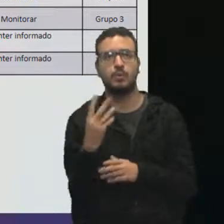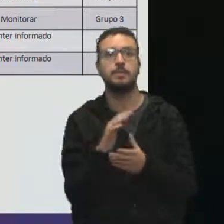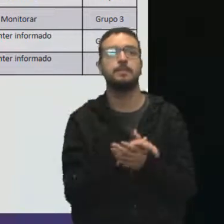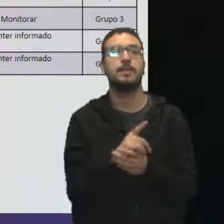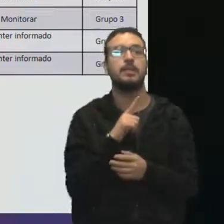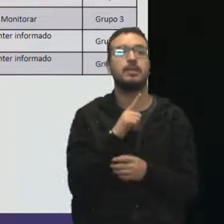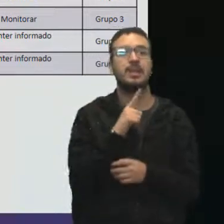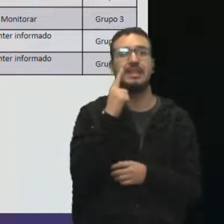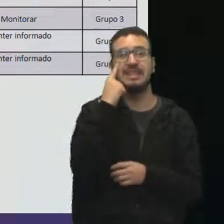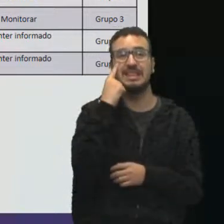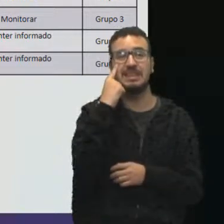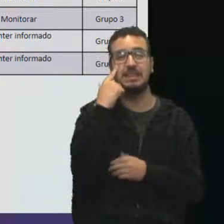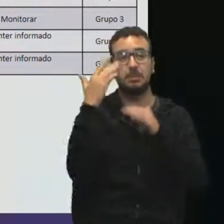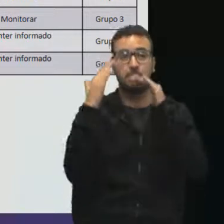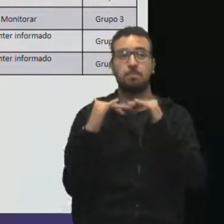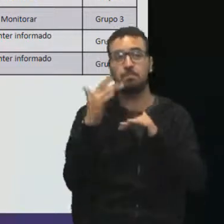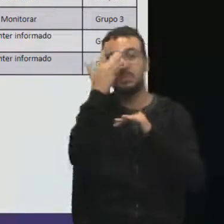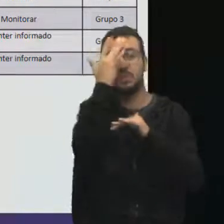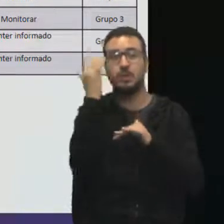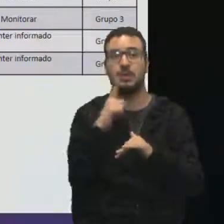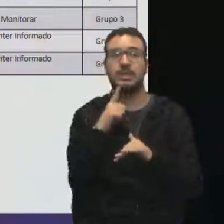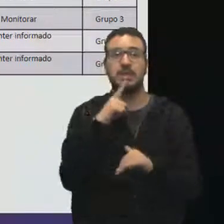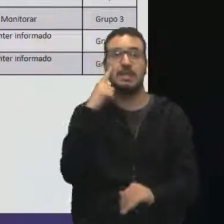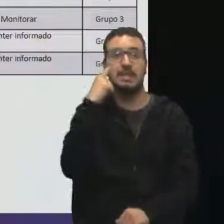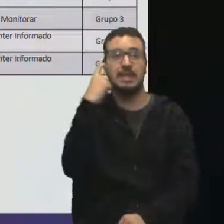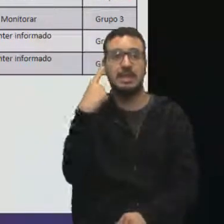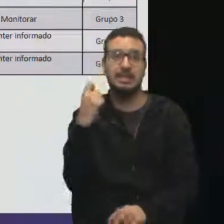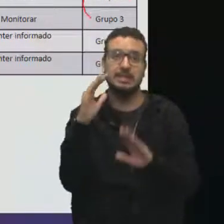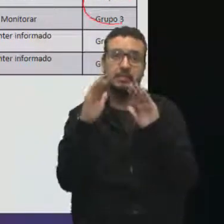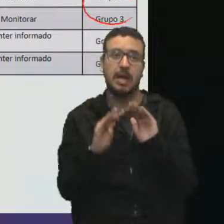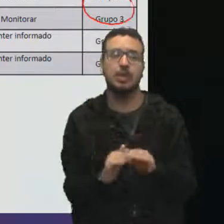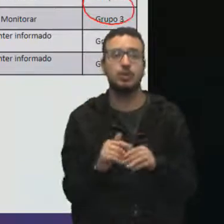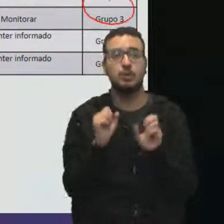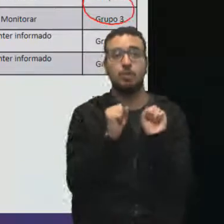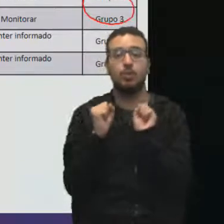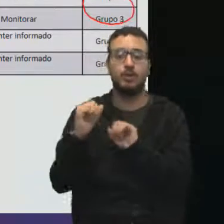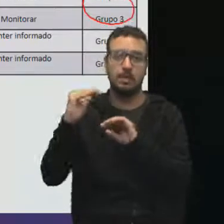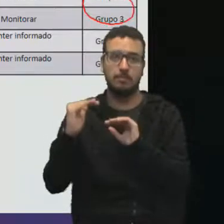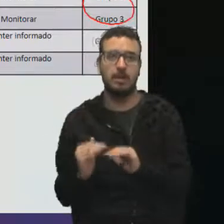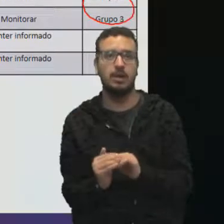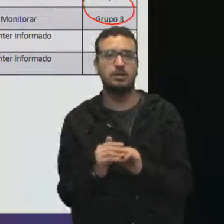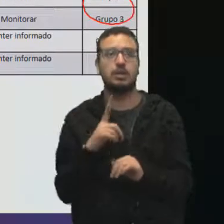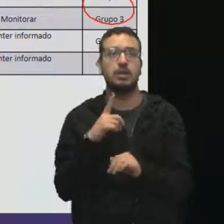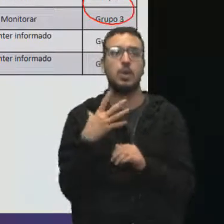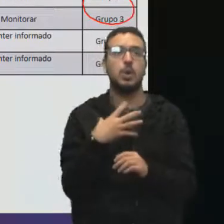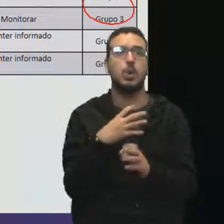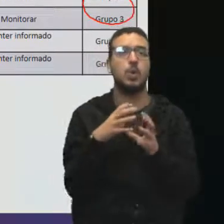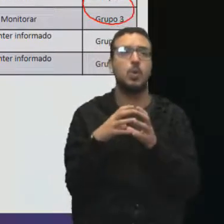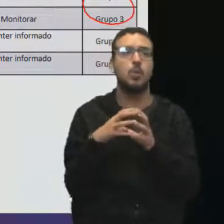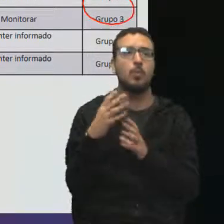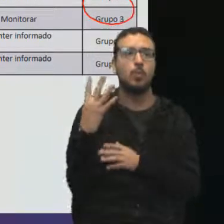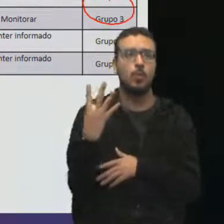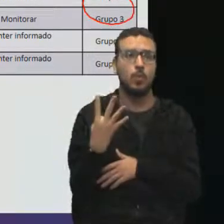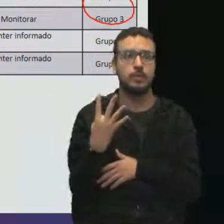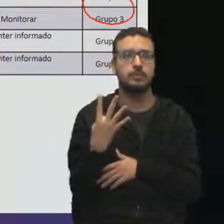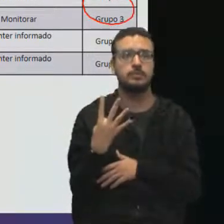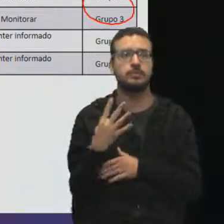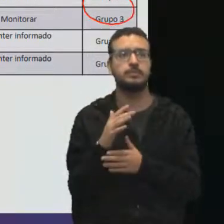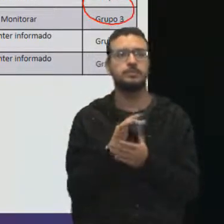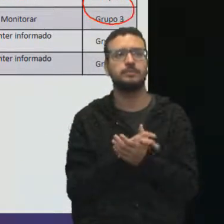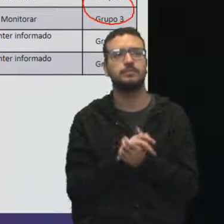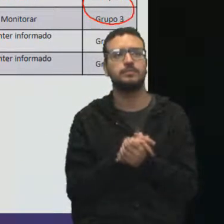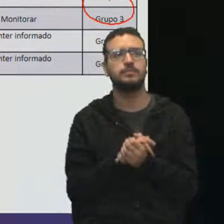tem interesse baixo e poder baixo, vou reuni-los no grupo 4. E ainda aqueles que têm interesse